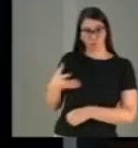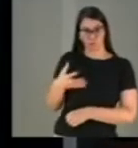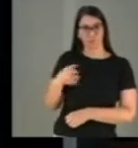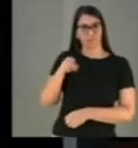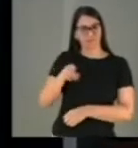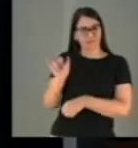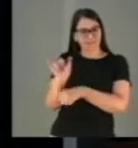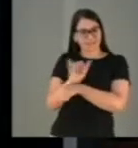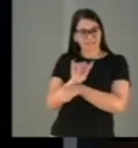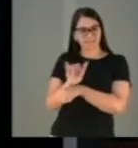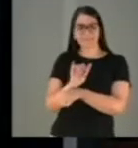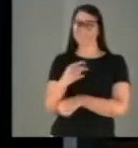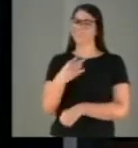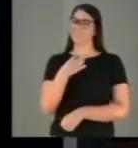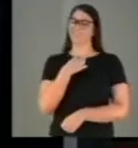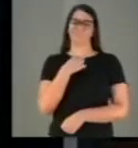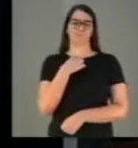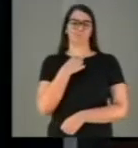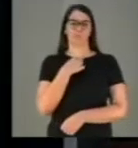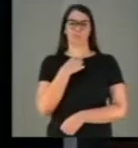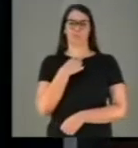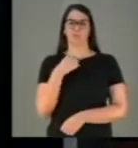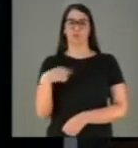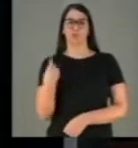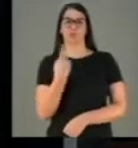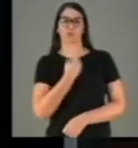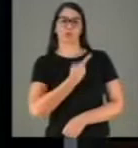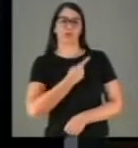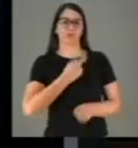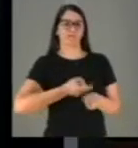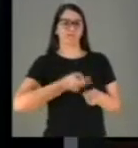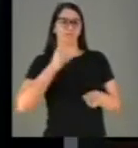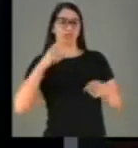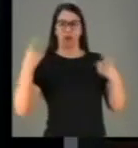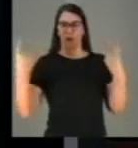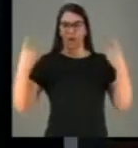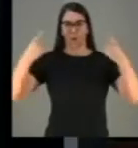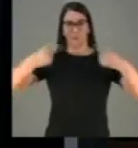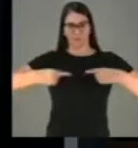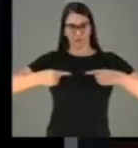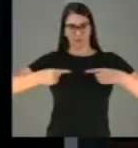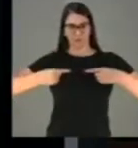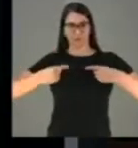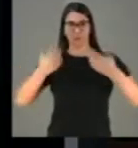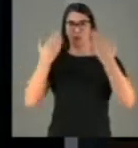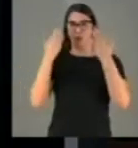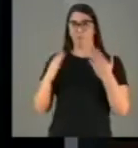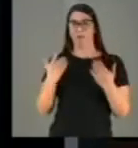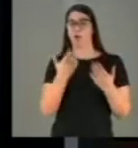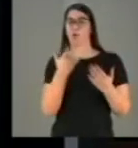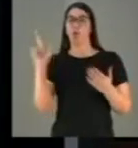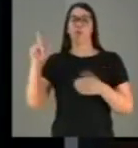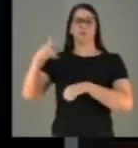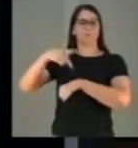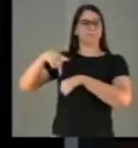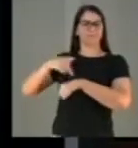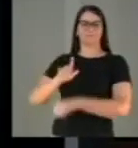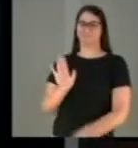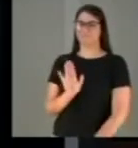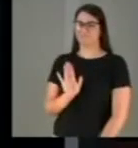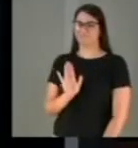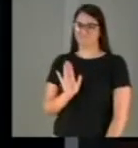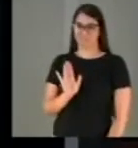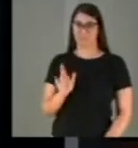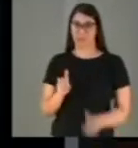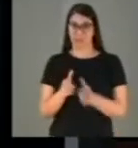estratégia não pode prescindir das nossas vantagens competitivas em relação a outros países. Em